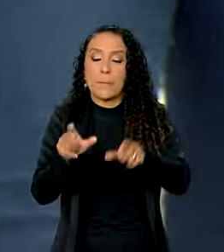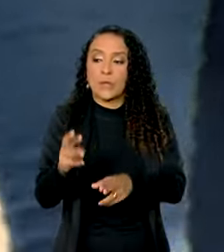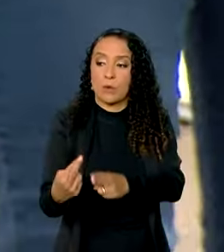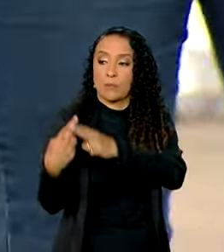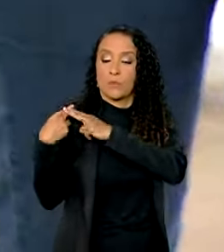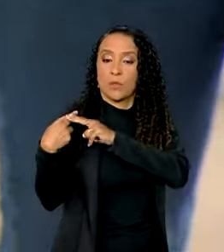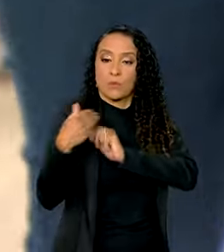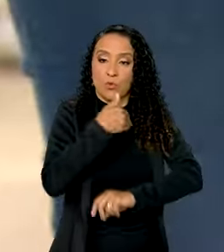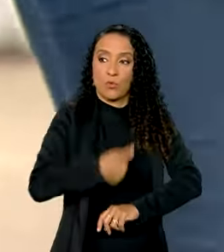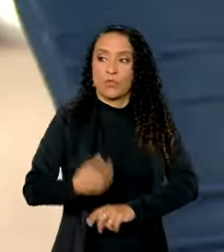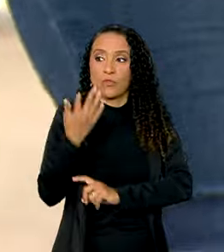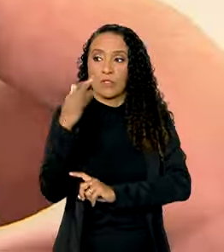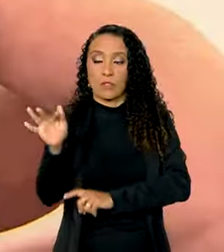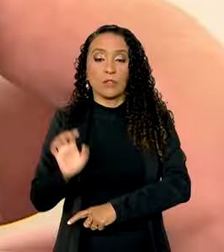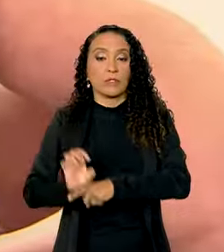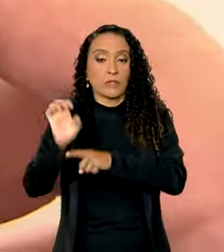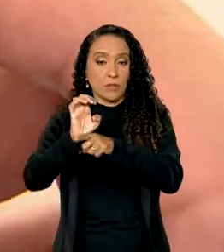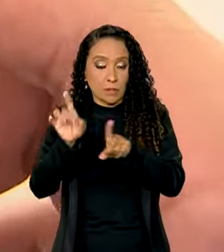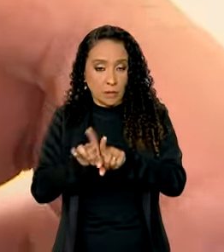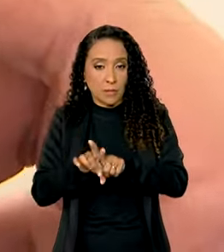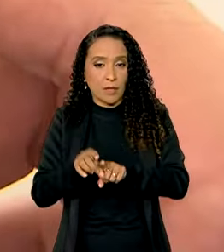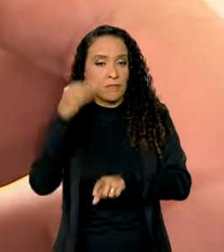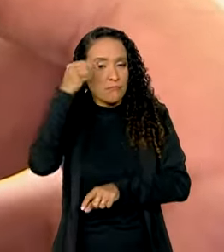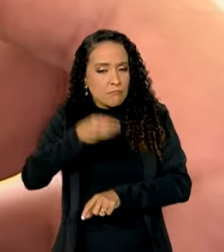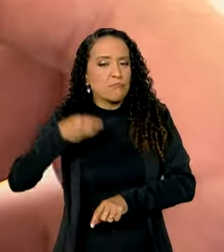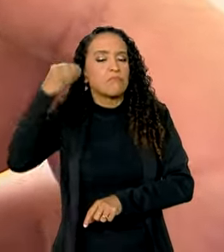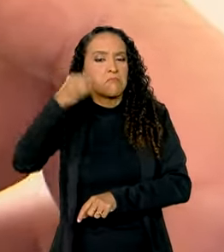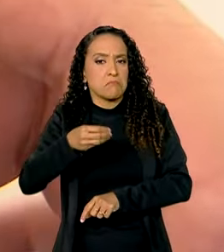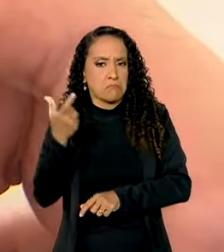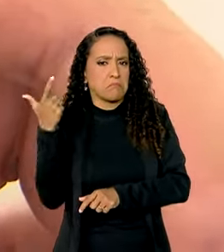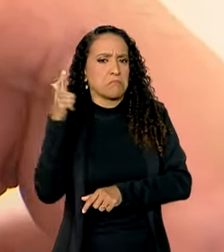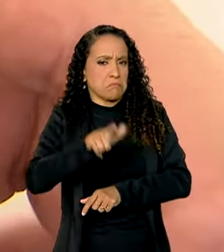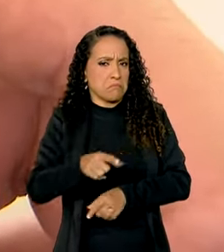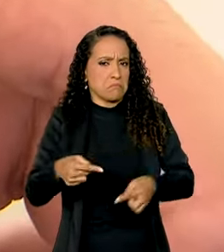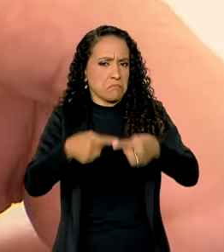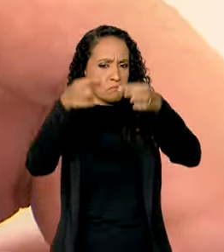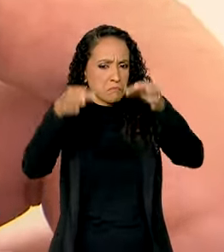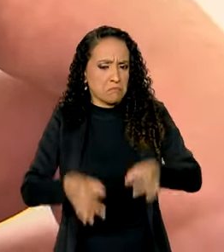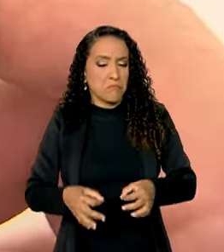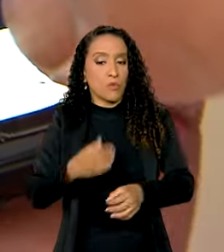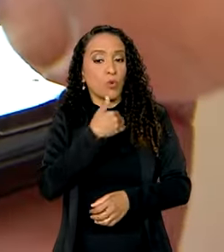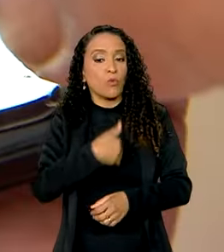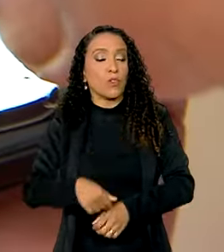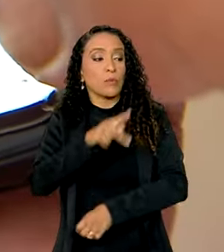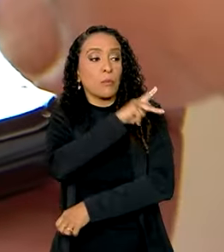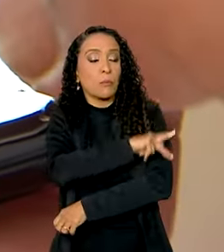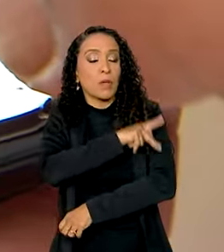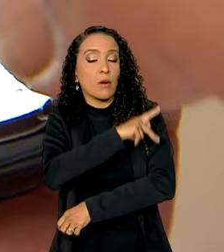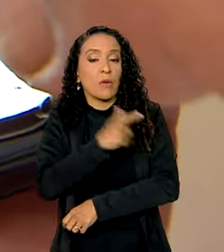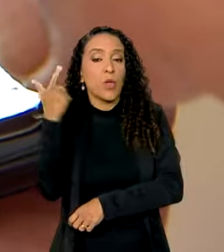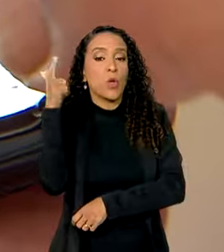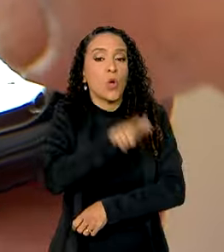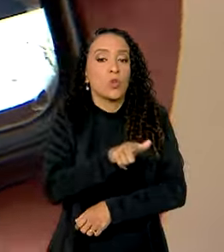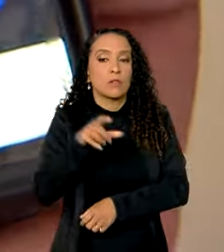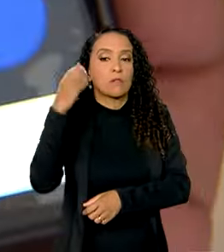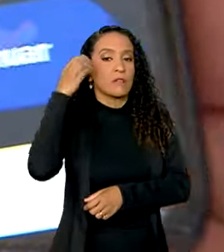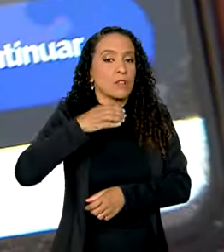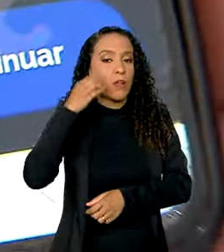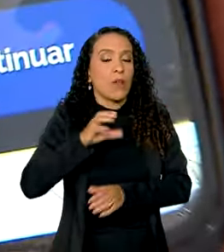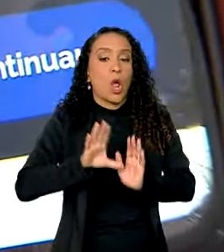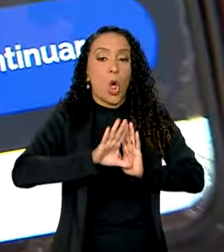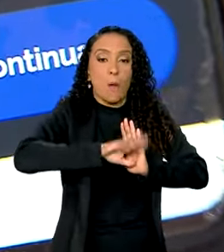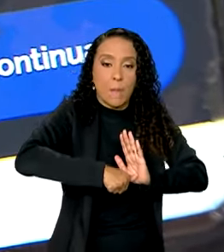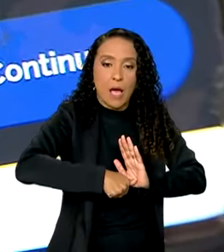governos federal e estaduais. Experiências bem-sucedidas do governo do Piauí em ações de recuperação de aparelhos